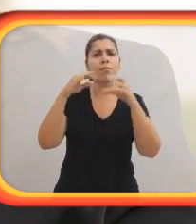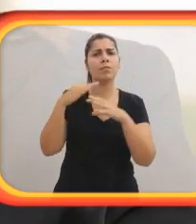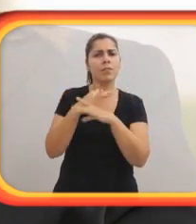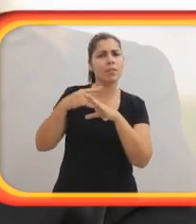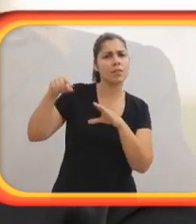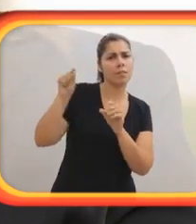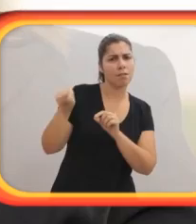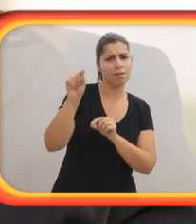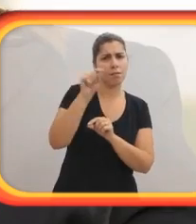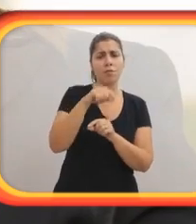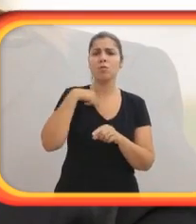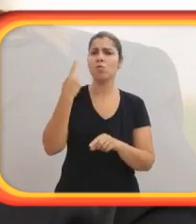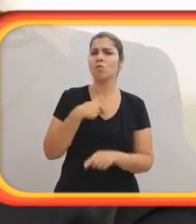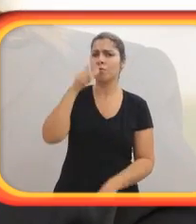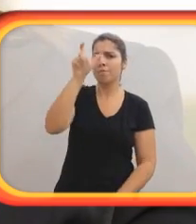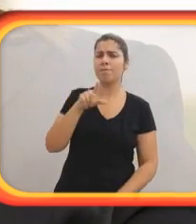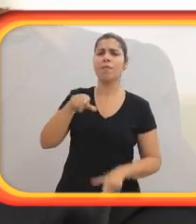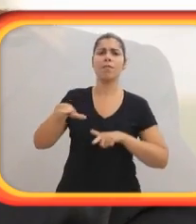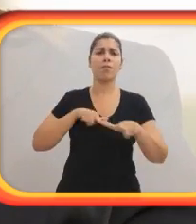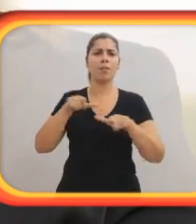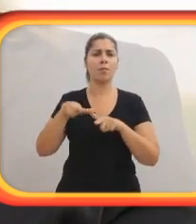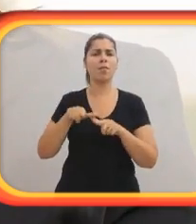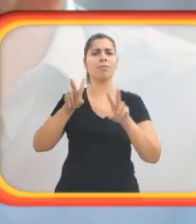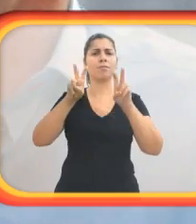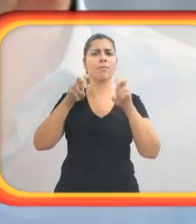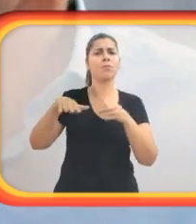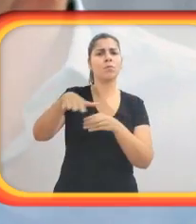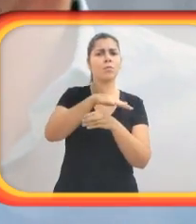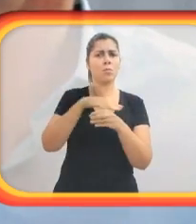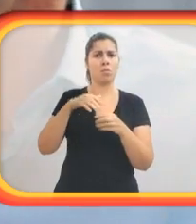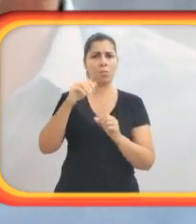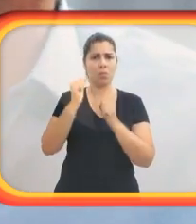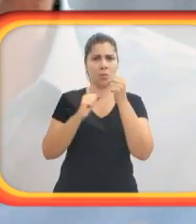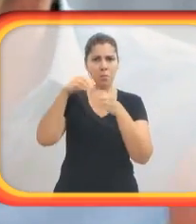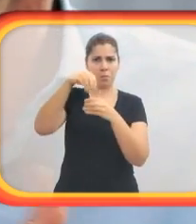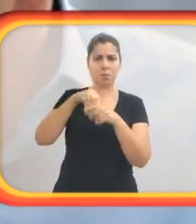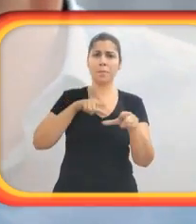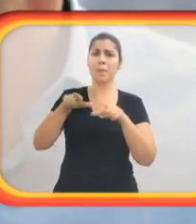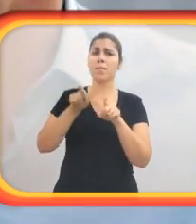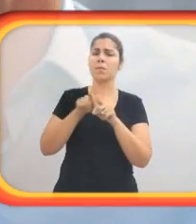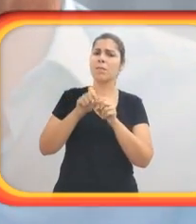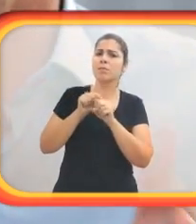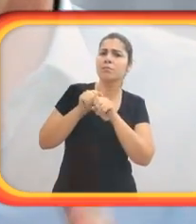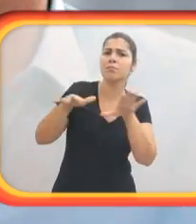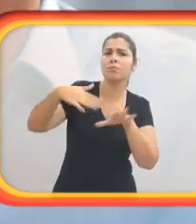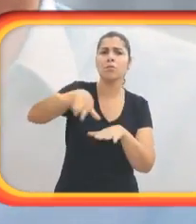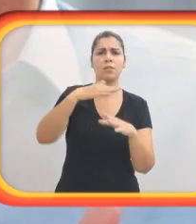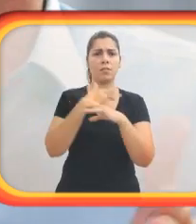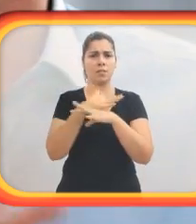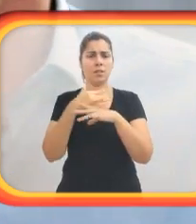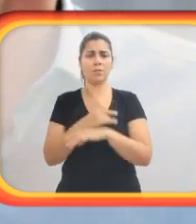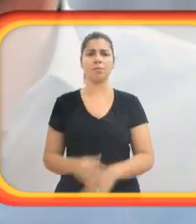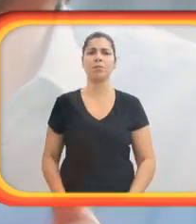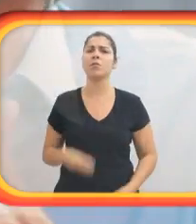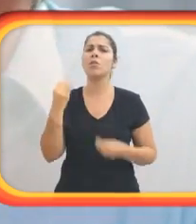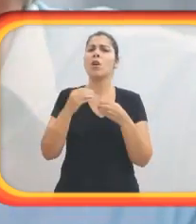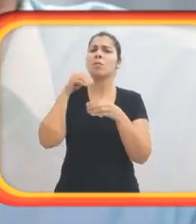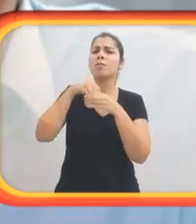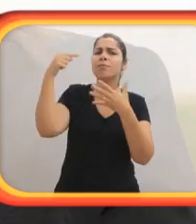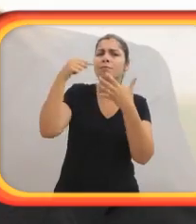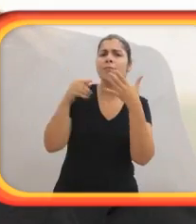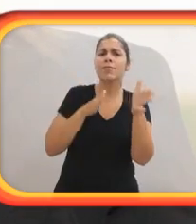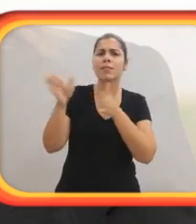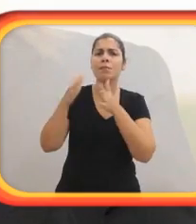é trabalhar com temas urbanos, trabalhar em prol das nossas cidades. Como é que entra a questão da acessibilidade para as pessoas com deficiência nesse